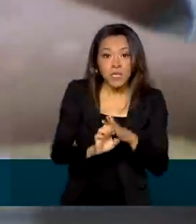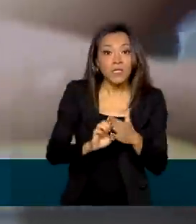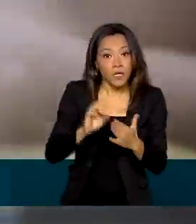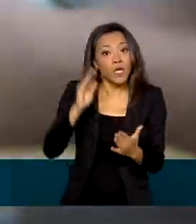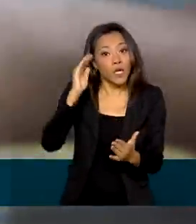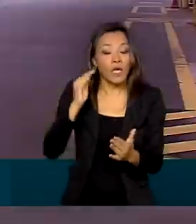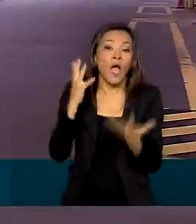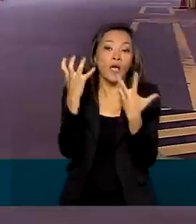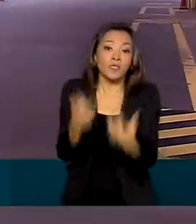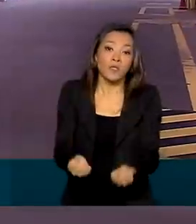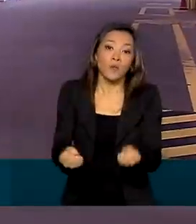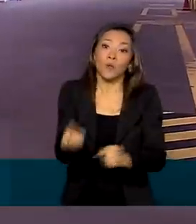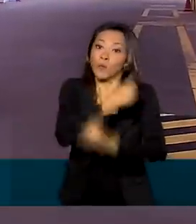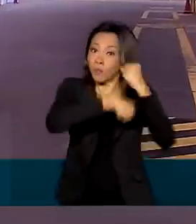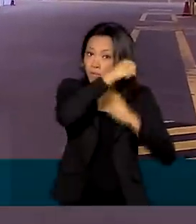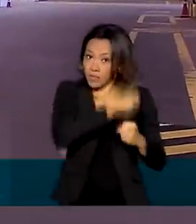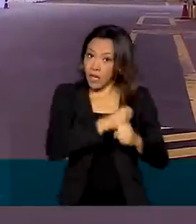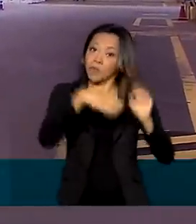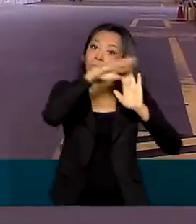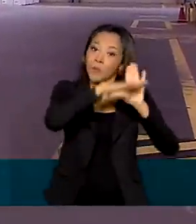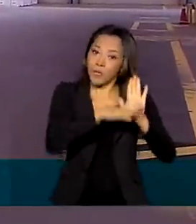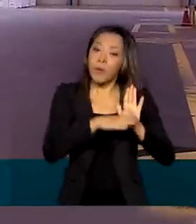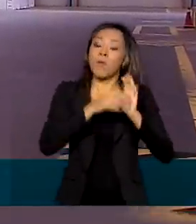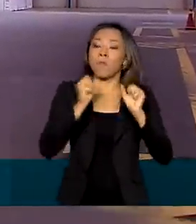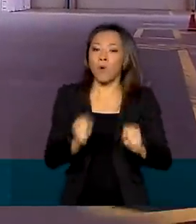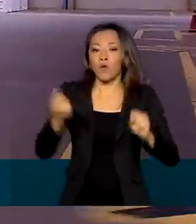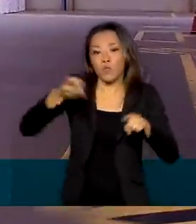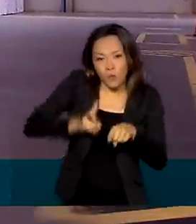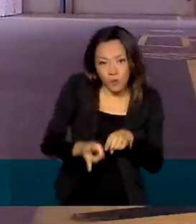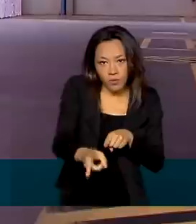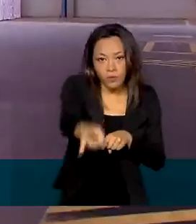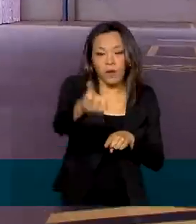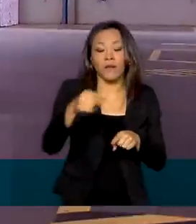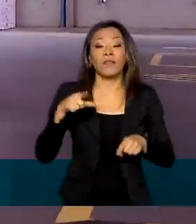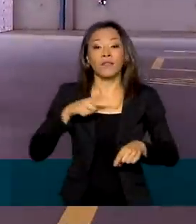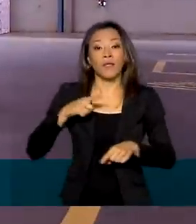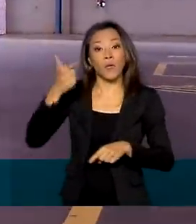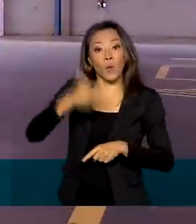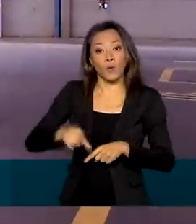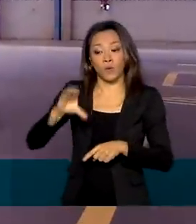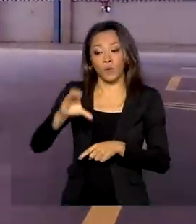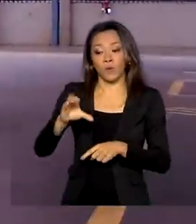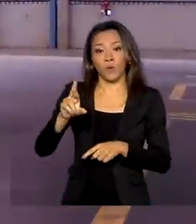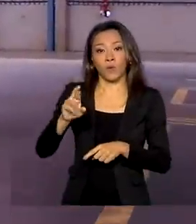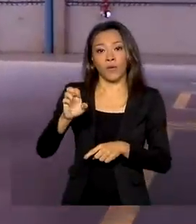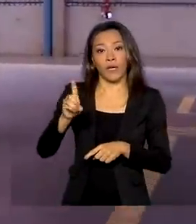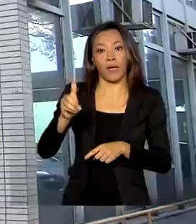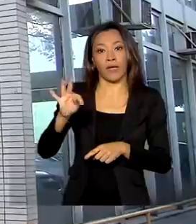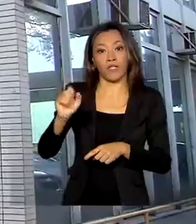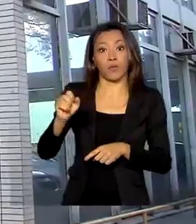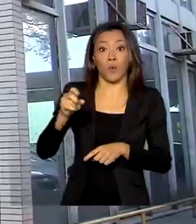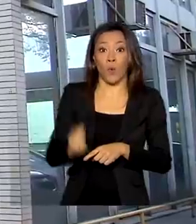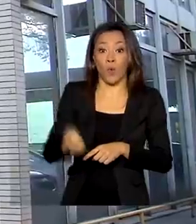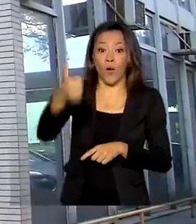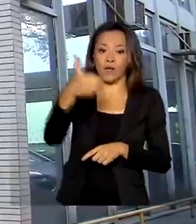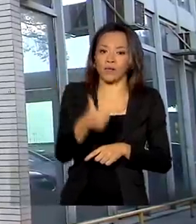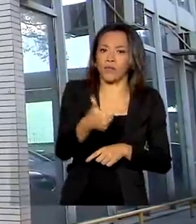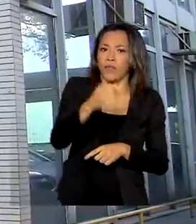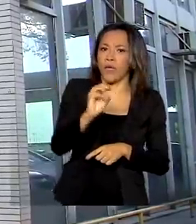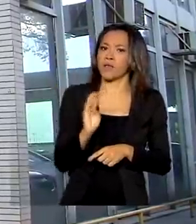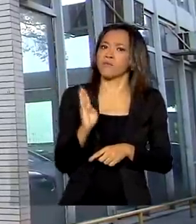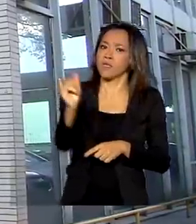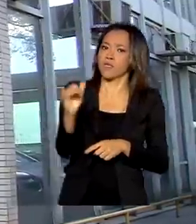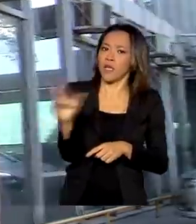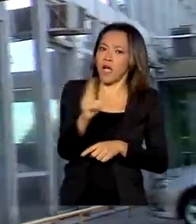participar novamente. Uma medida provisória abre crédito extraordinário de quase 10 bilhões de reais ao Ministério da